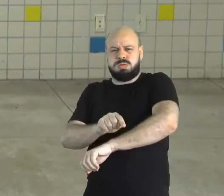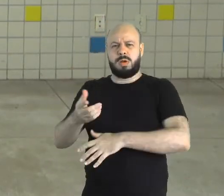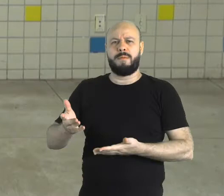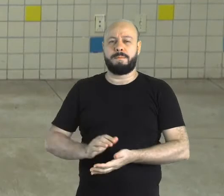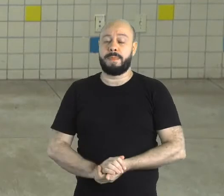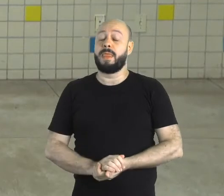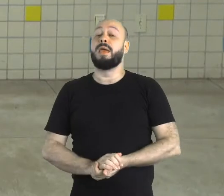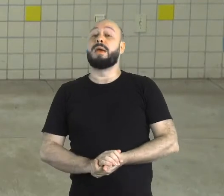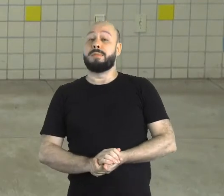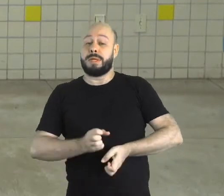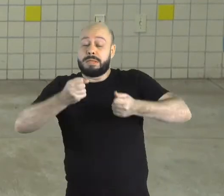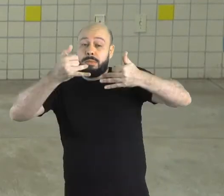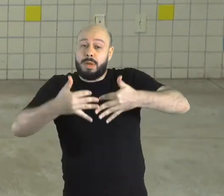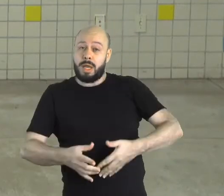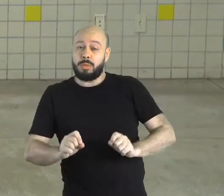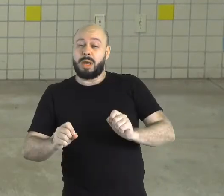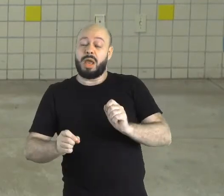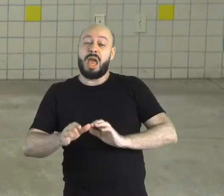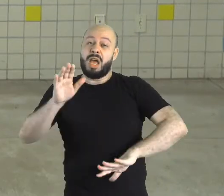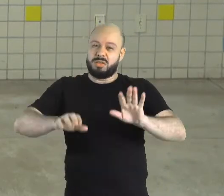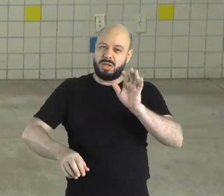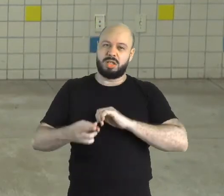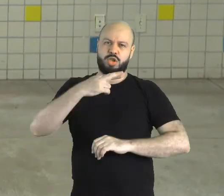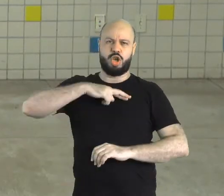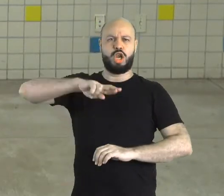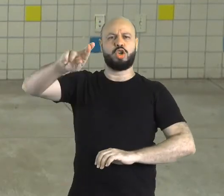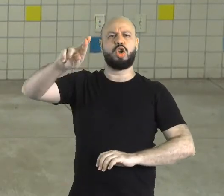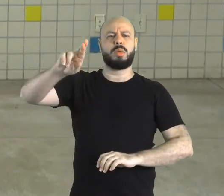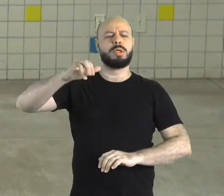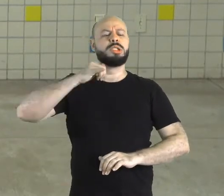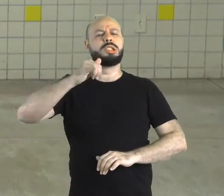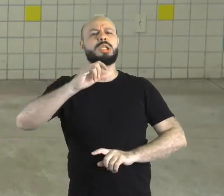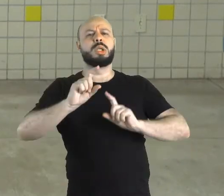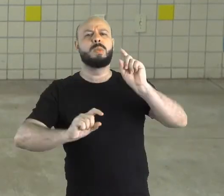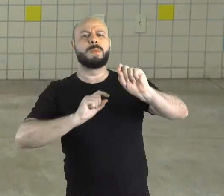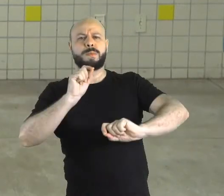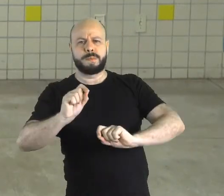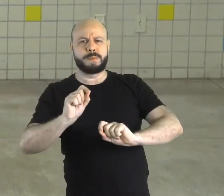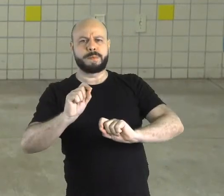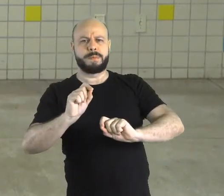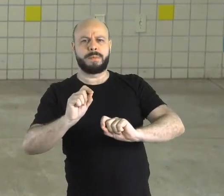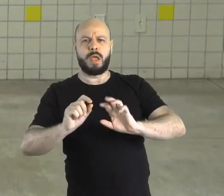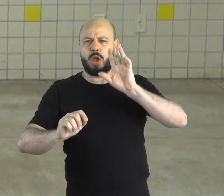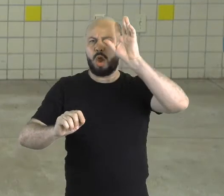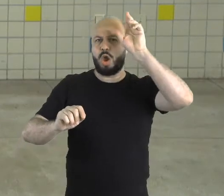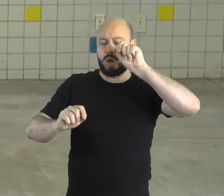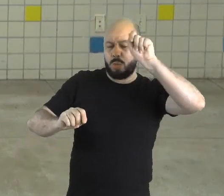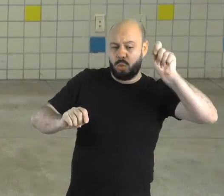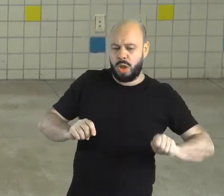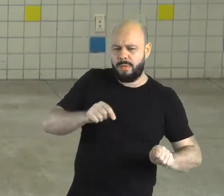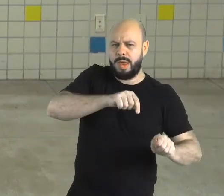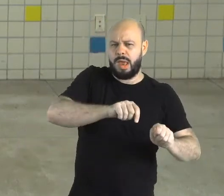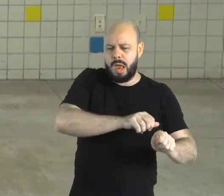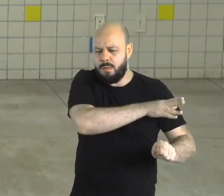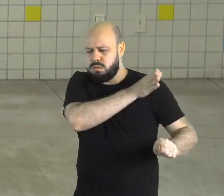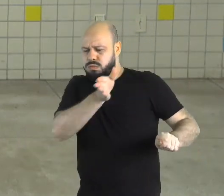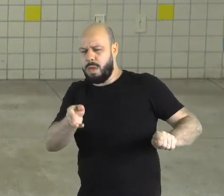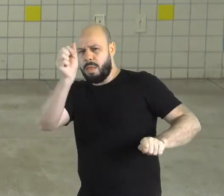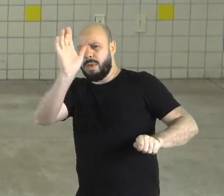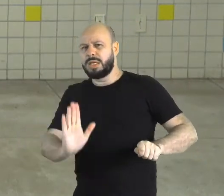eles utilizavam desde justificativas religiosas, né? Falando que o negro africano que veio para o Brasil